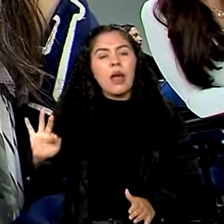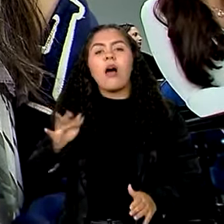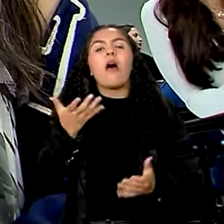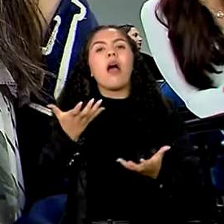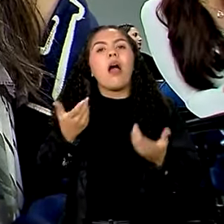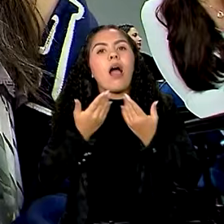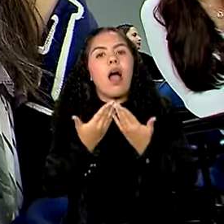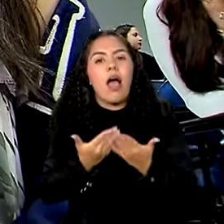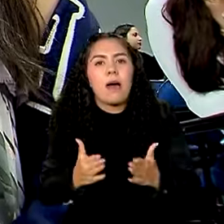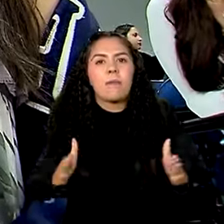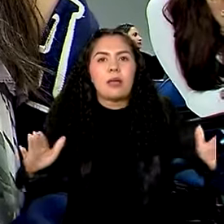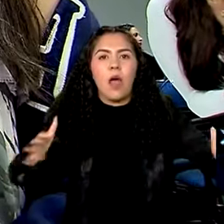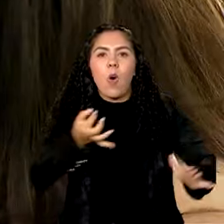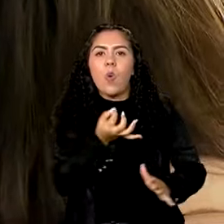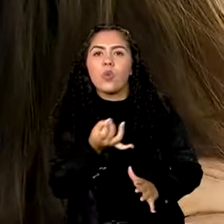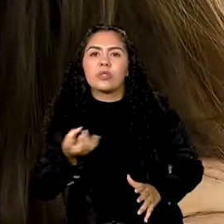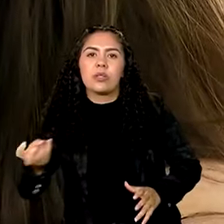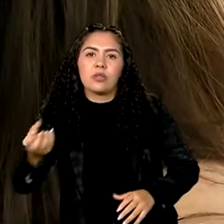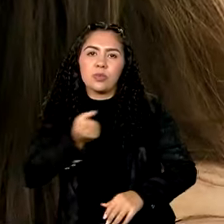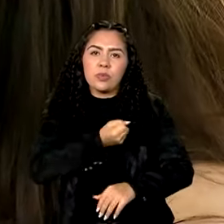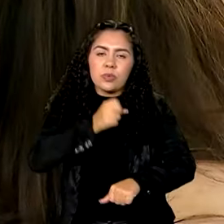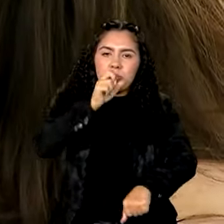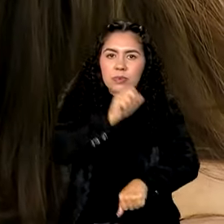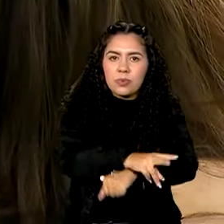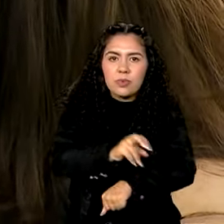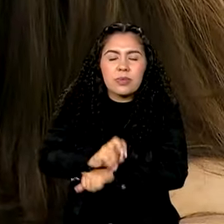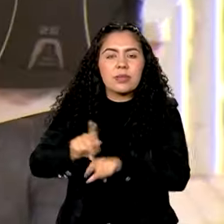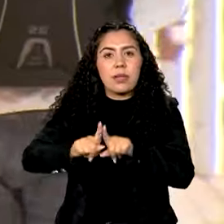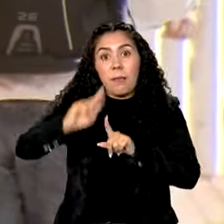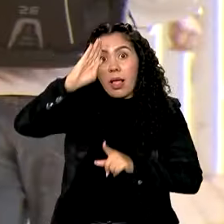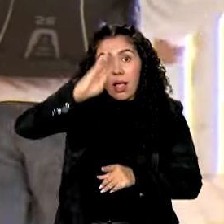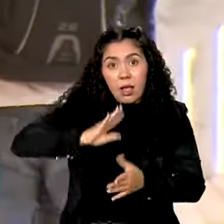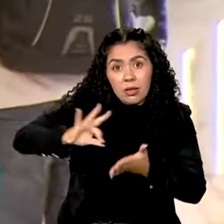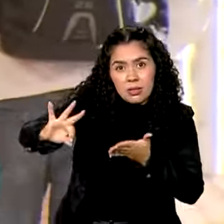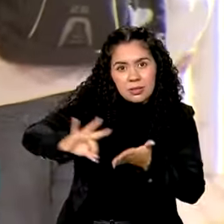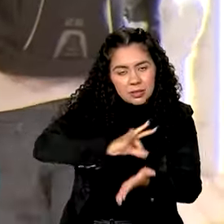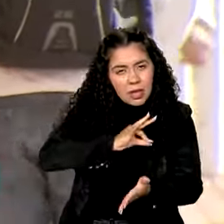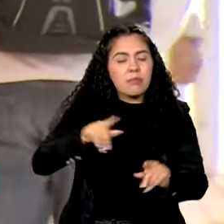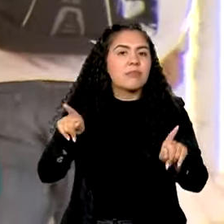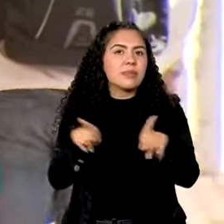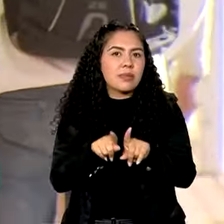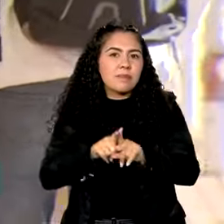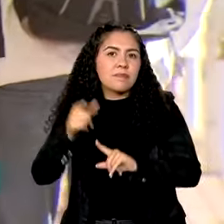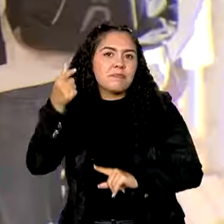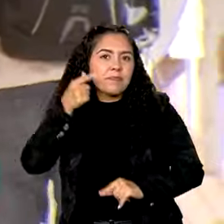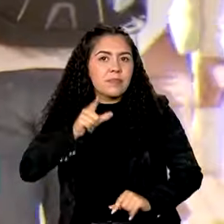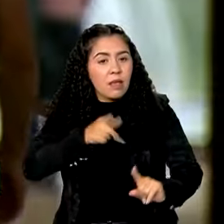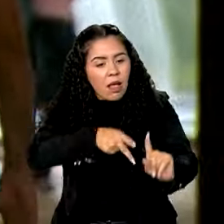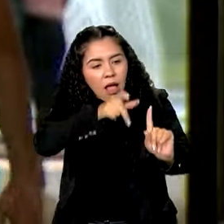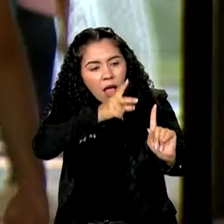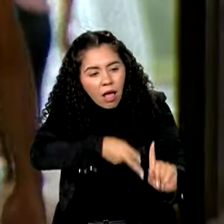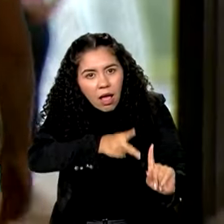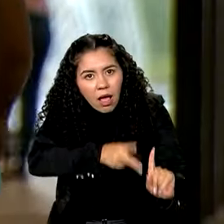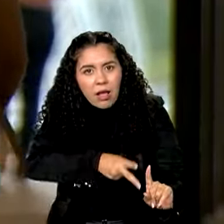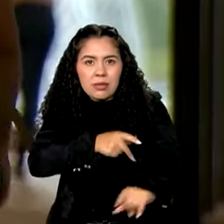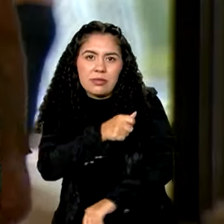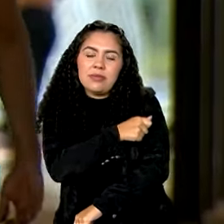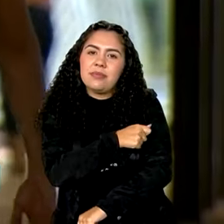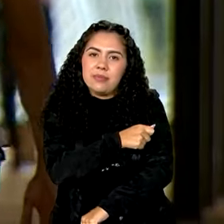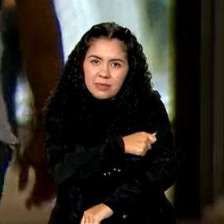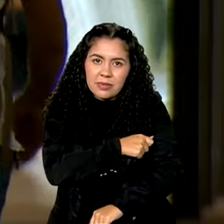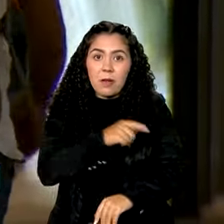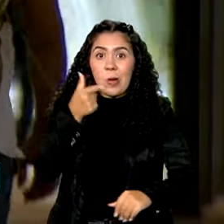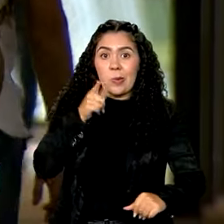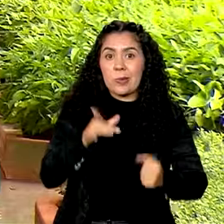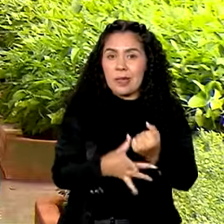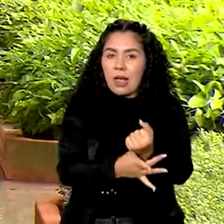número de vagas e matrículas gratuitas, além de possibilitar a permanência dos estudantes com a